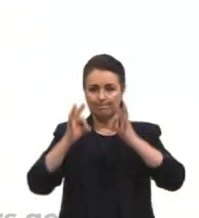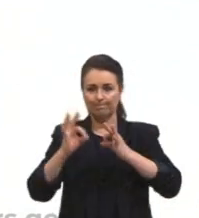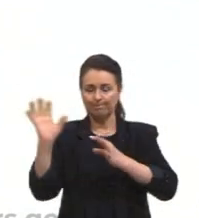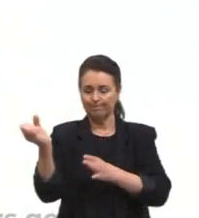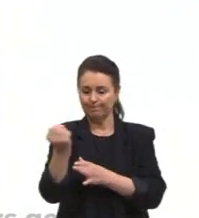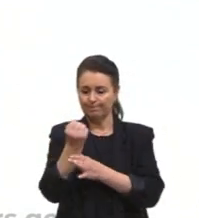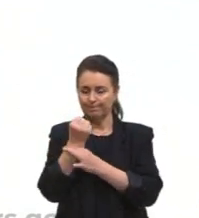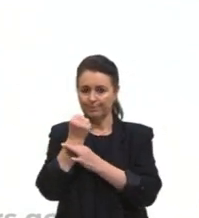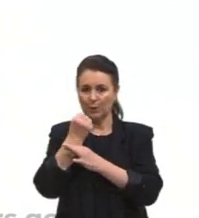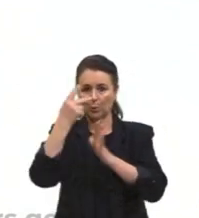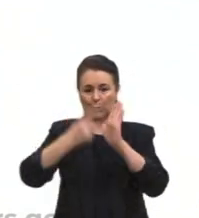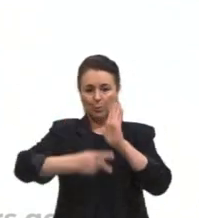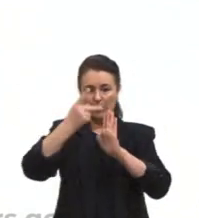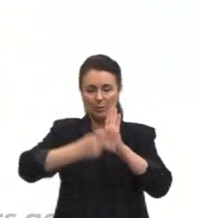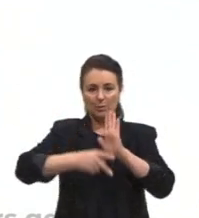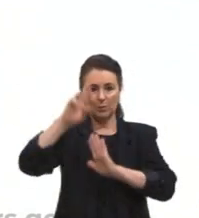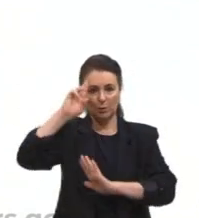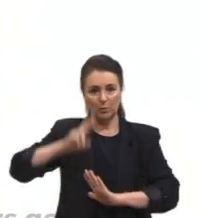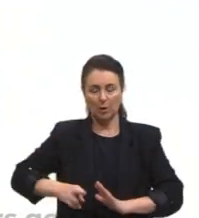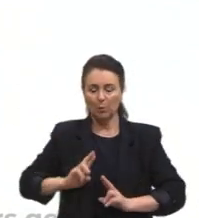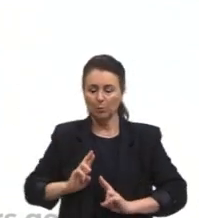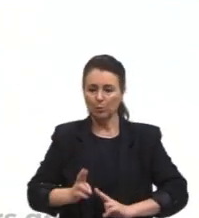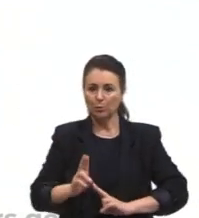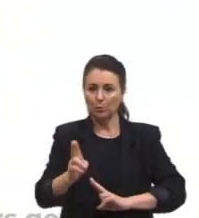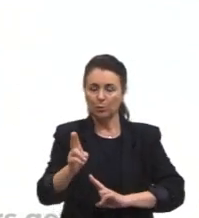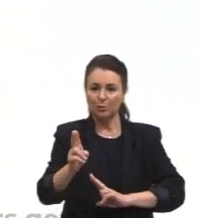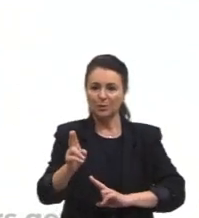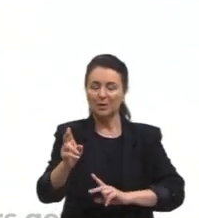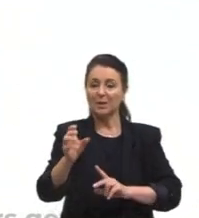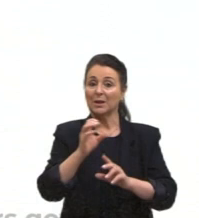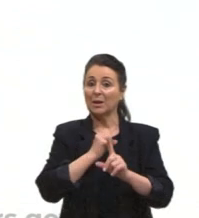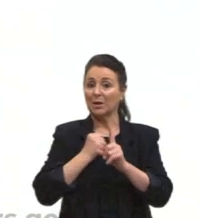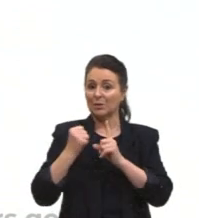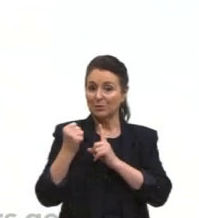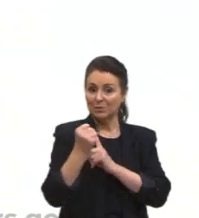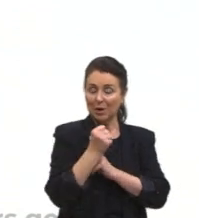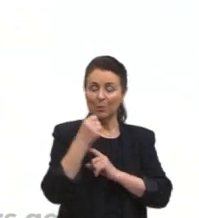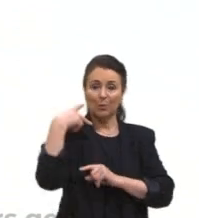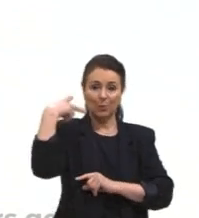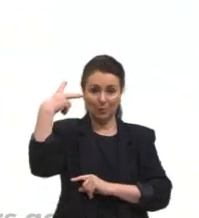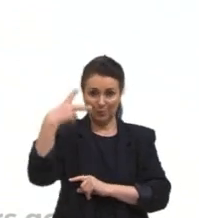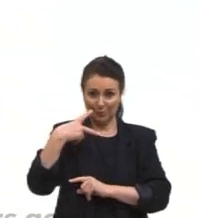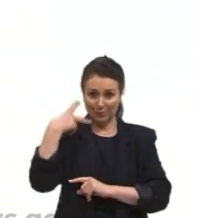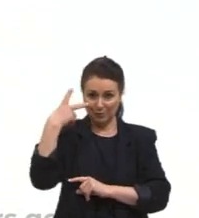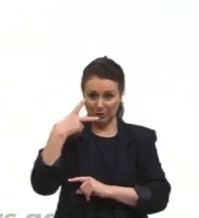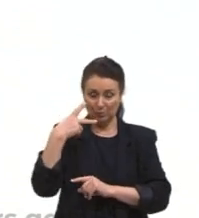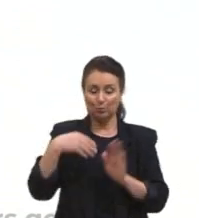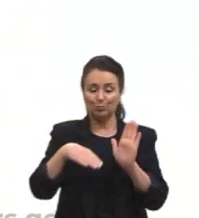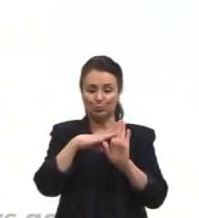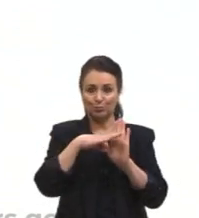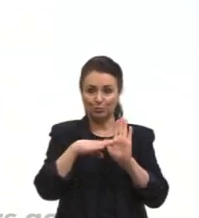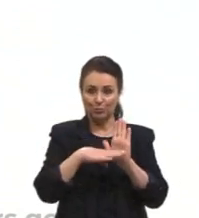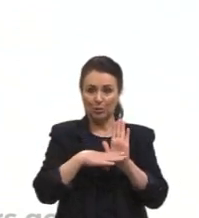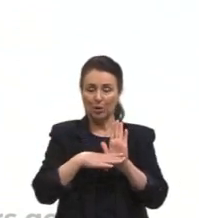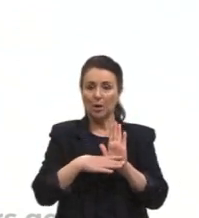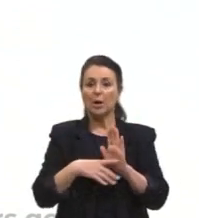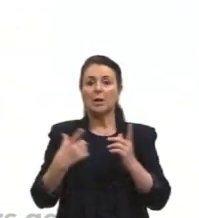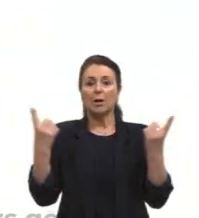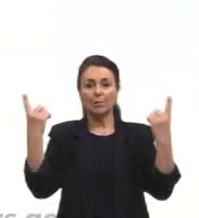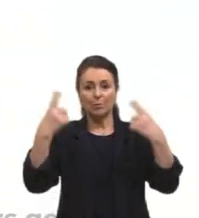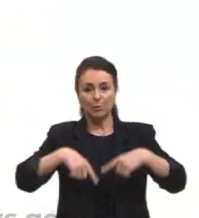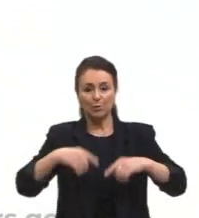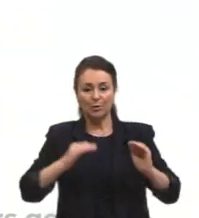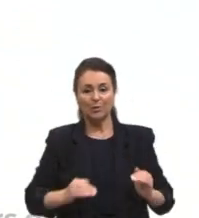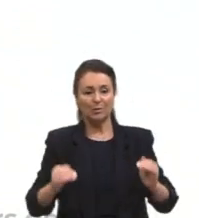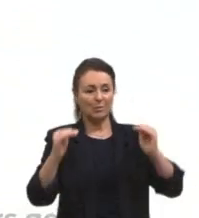planejamento racional e duradouro, da ordem social e política, e teria apostado na padronização dos